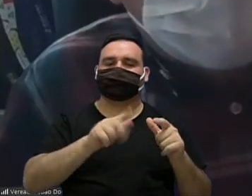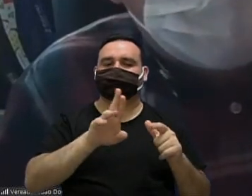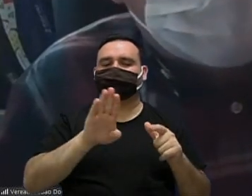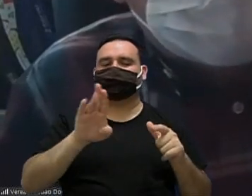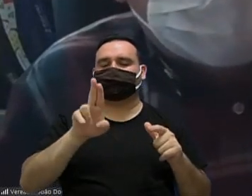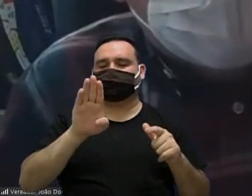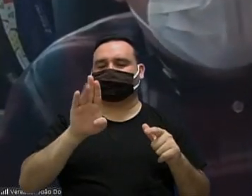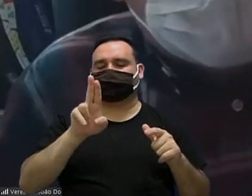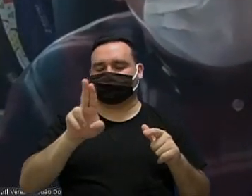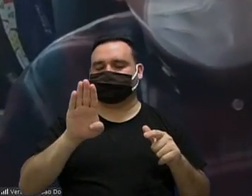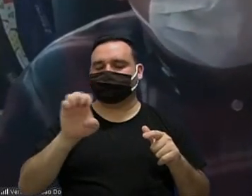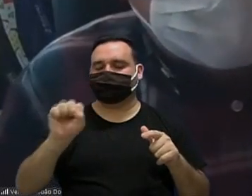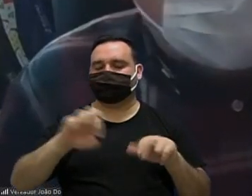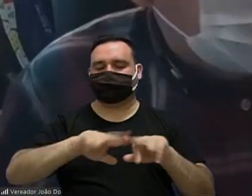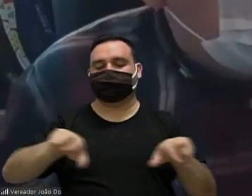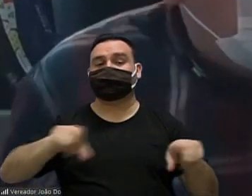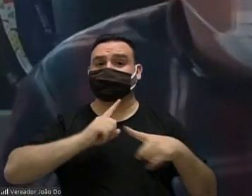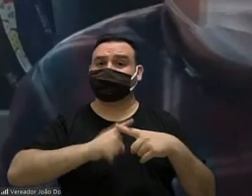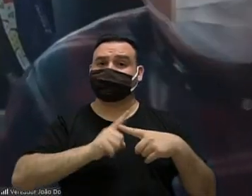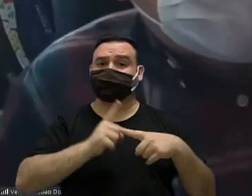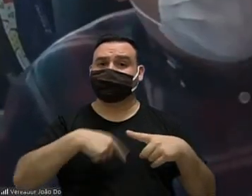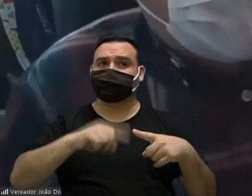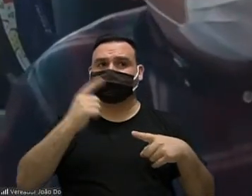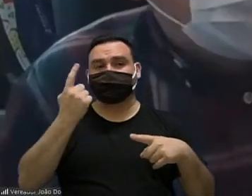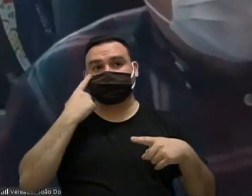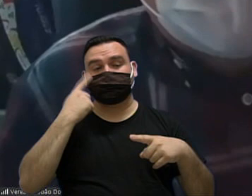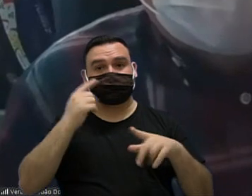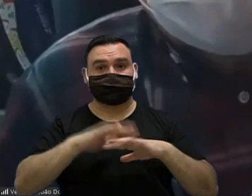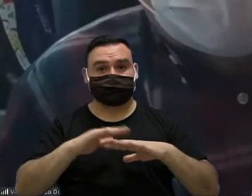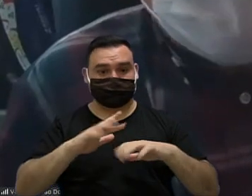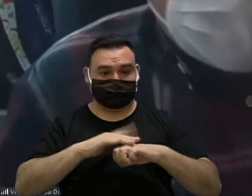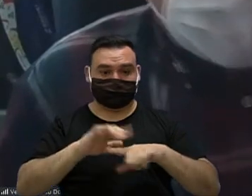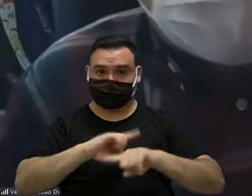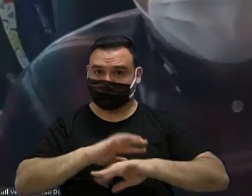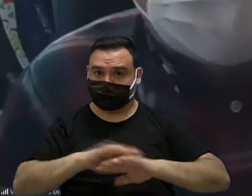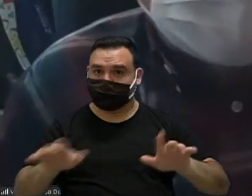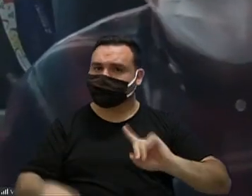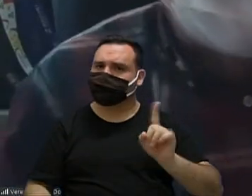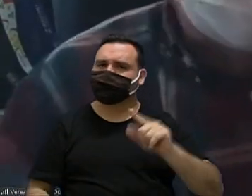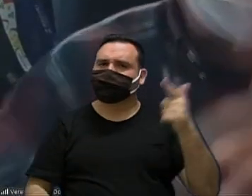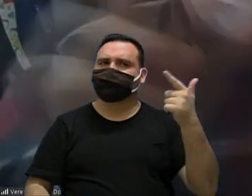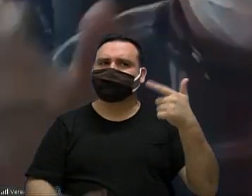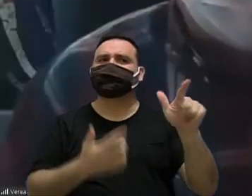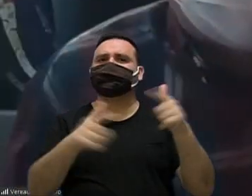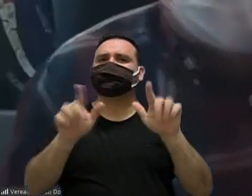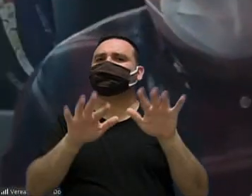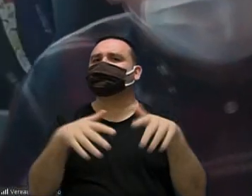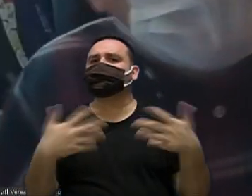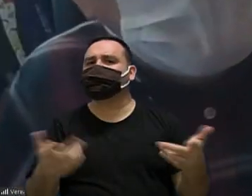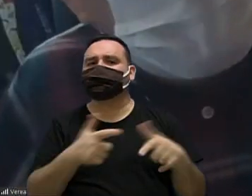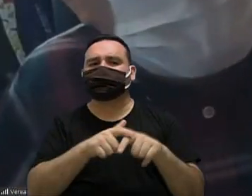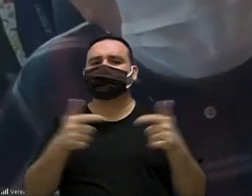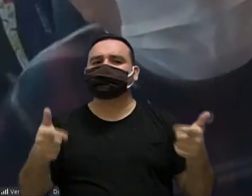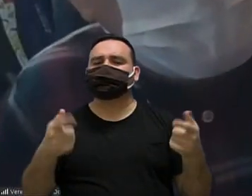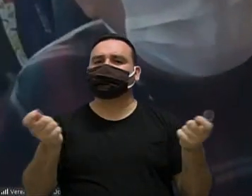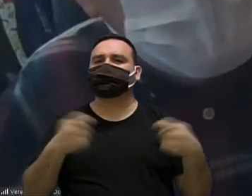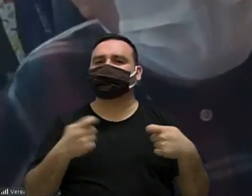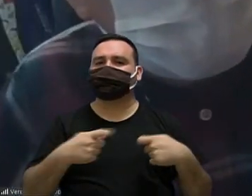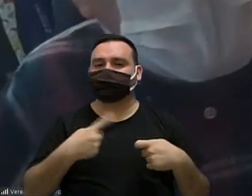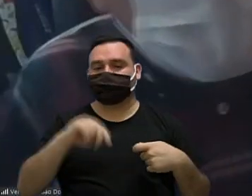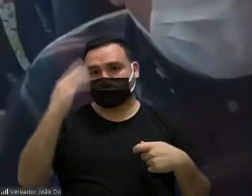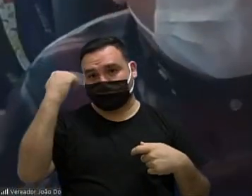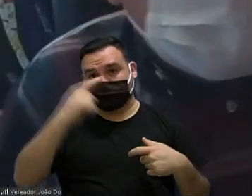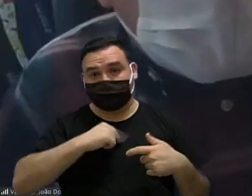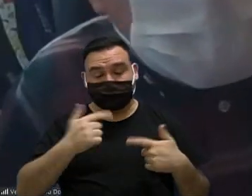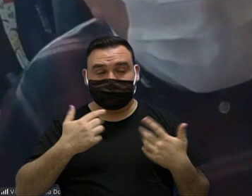saúde para atendimento até para saber que não é só esta mas quais outras também para a gente ter uma visão mais ampliada dessa questão